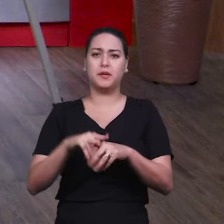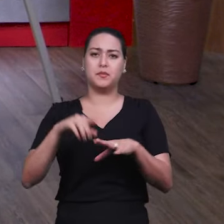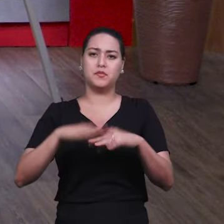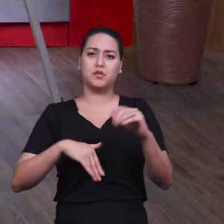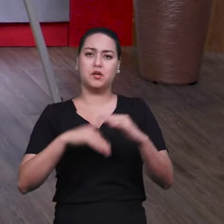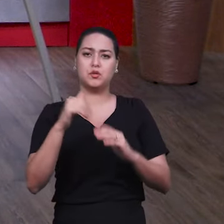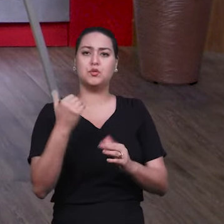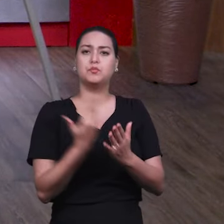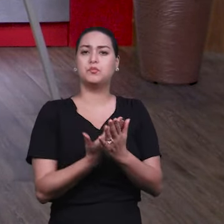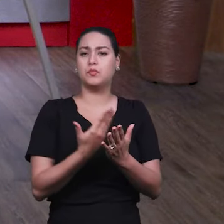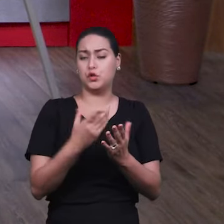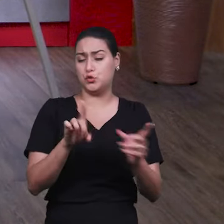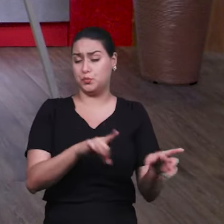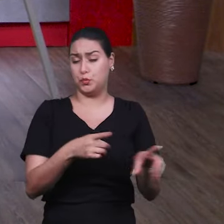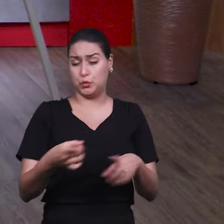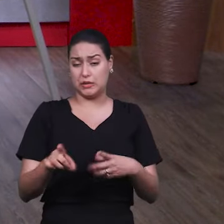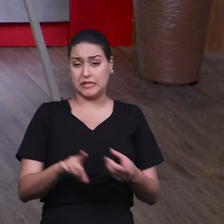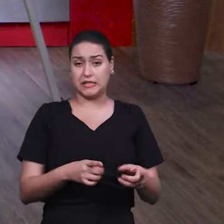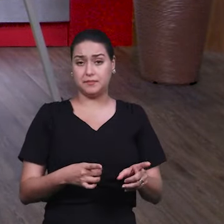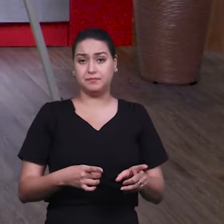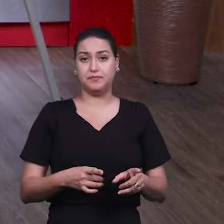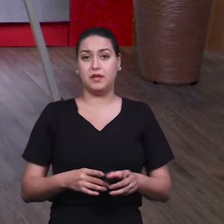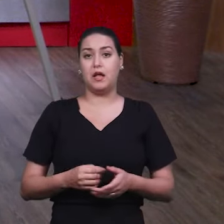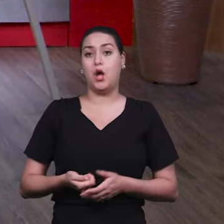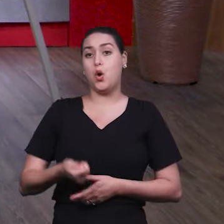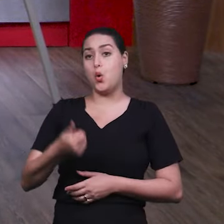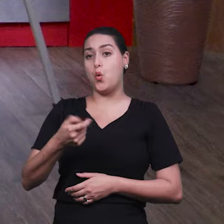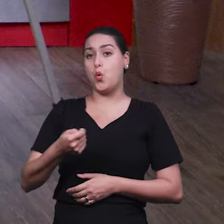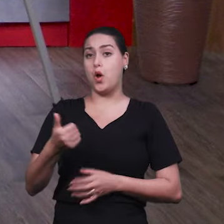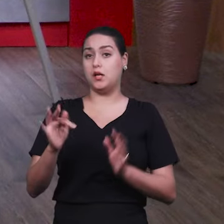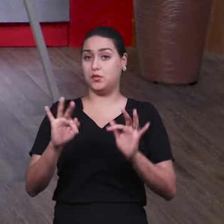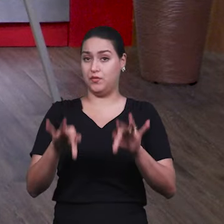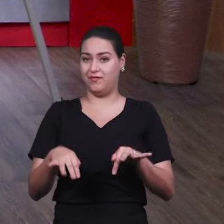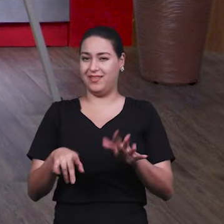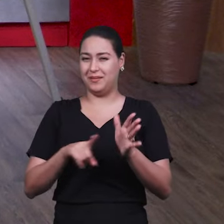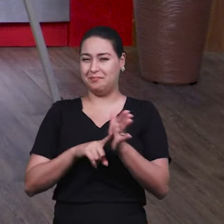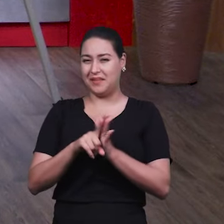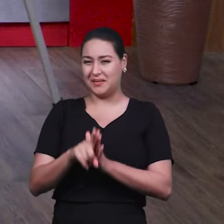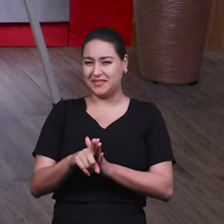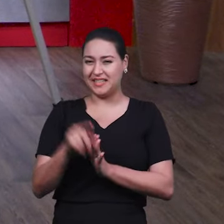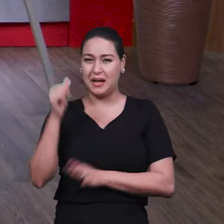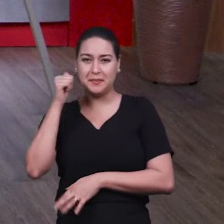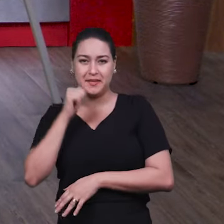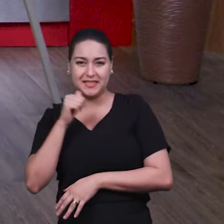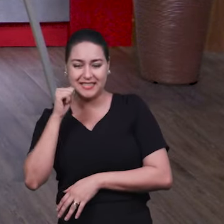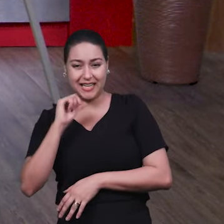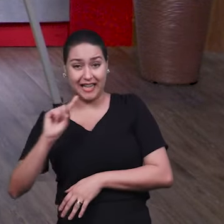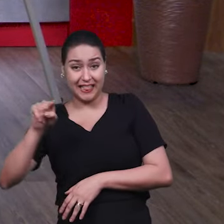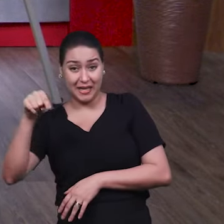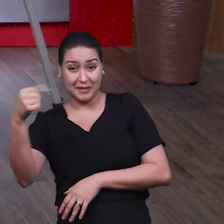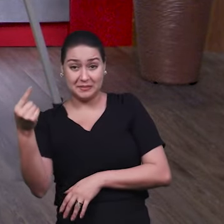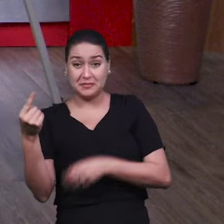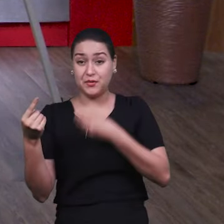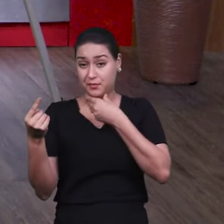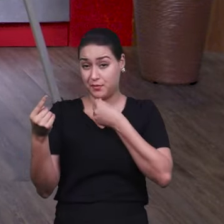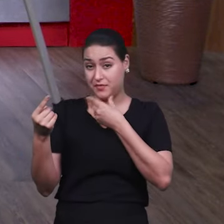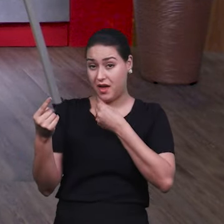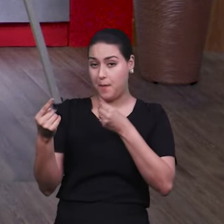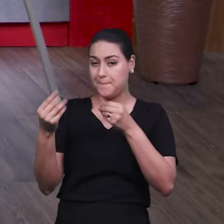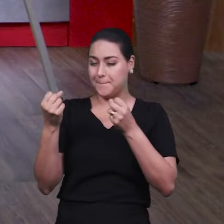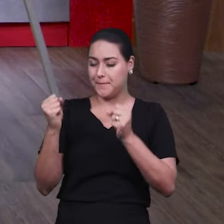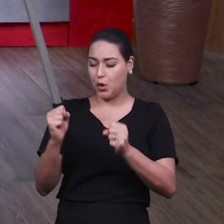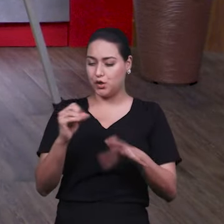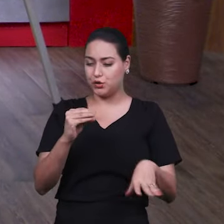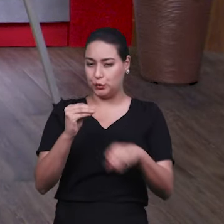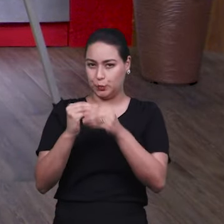Agora, já partindo aqui para o nosso encerramento, vou deixar uma pergunta aqui para a Jane, depois o Fábio pode comentar